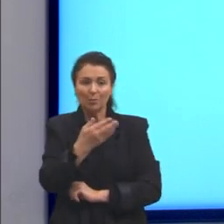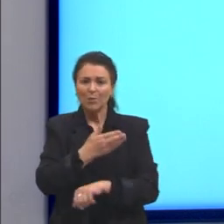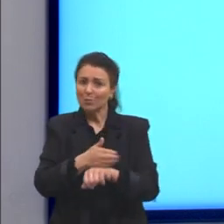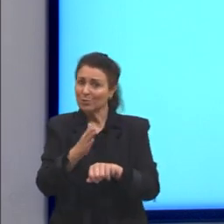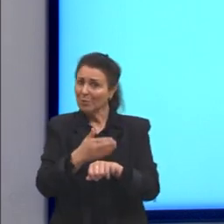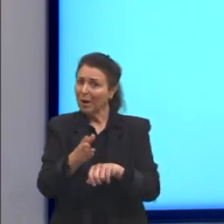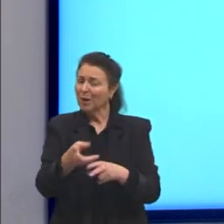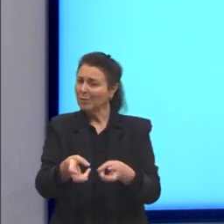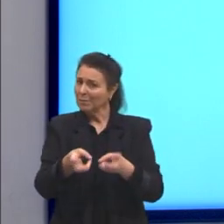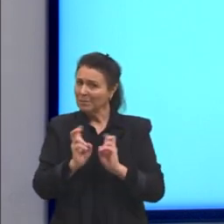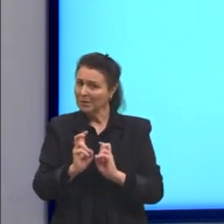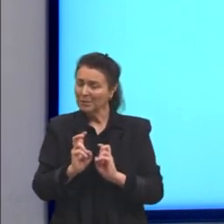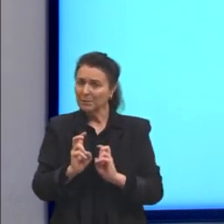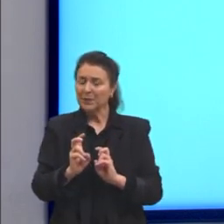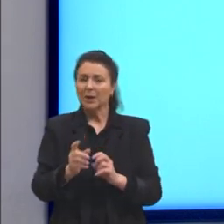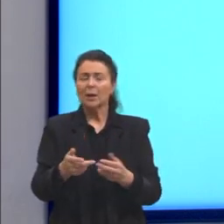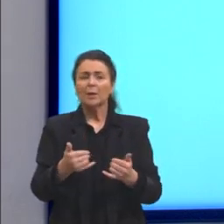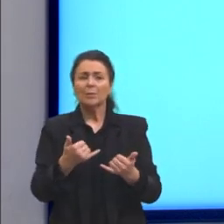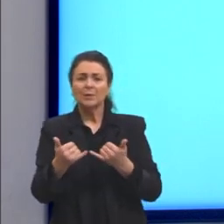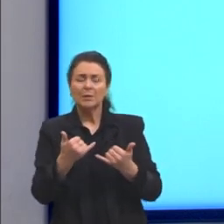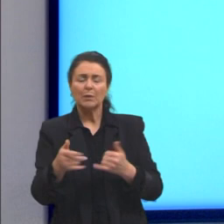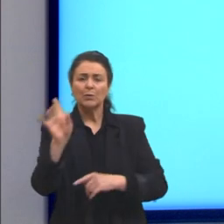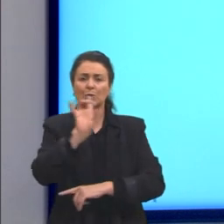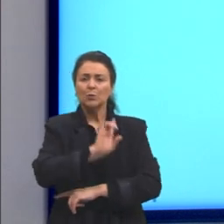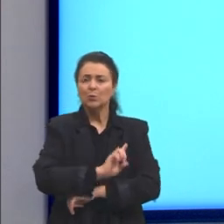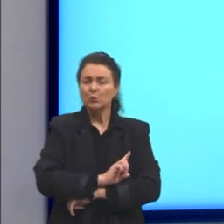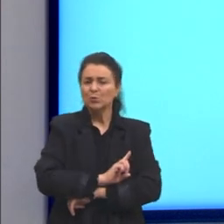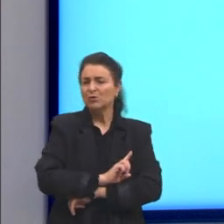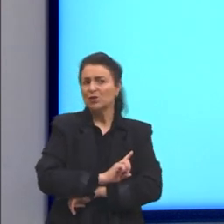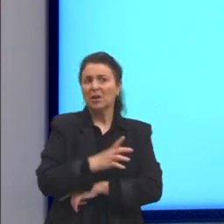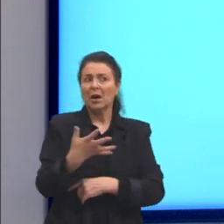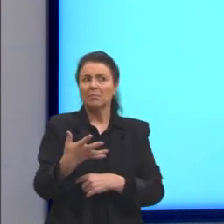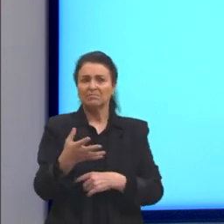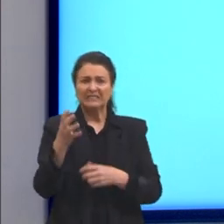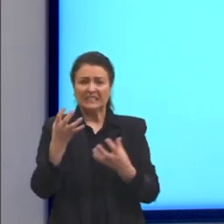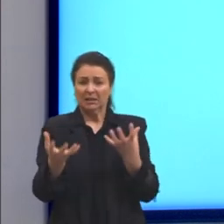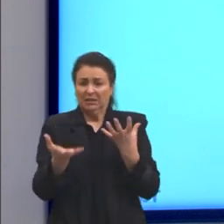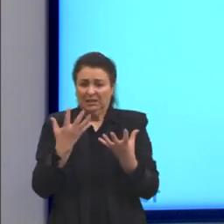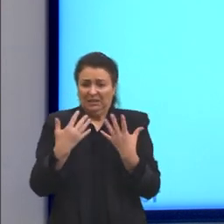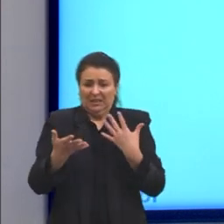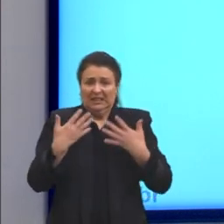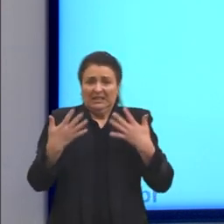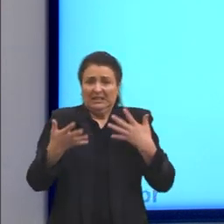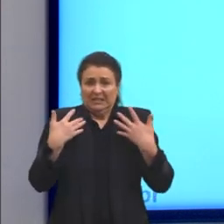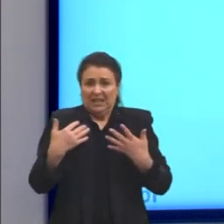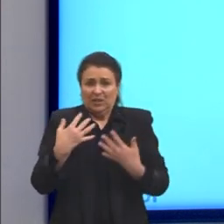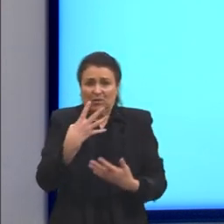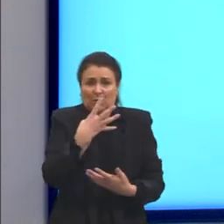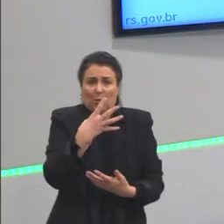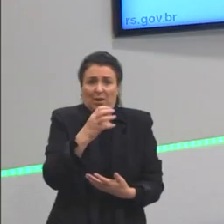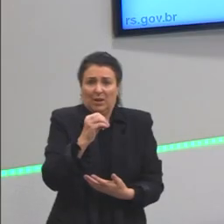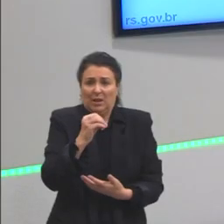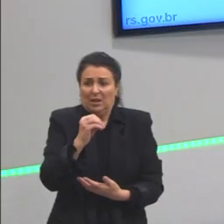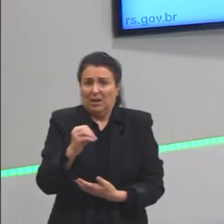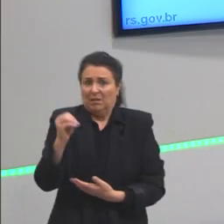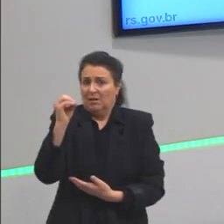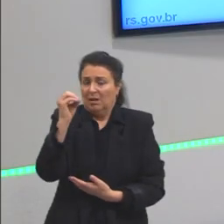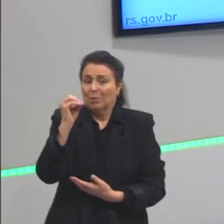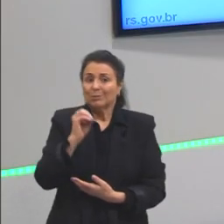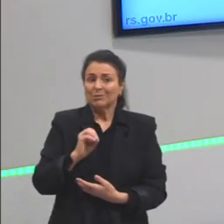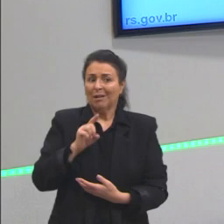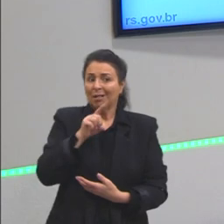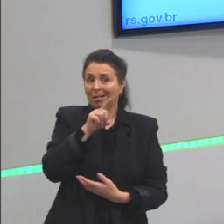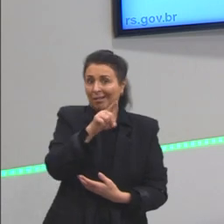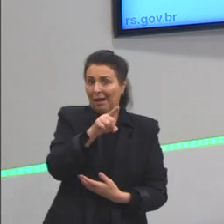Em um dia muito quente, aproximadamente 40 graus Celsius para nós, lá vai estar em torno